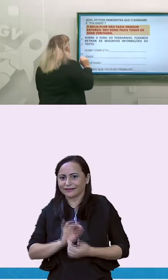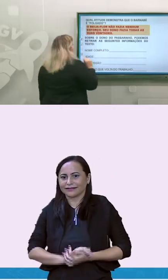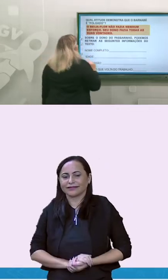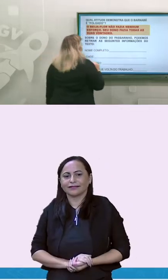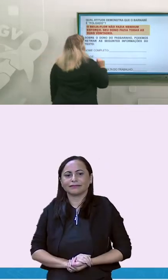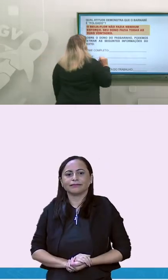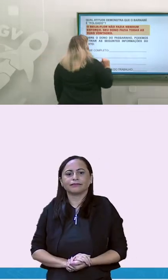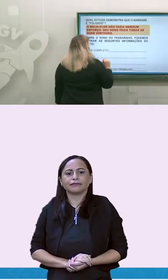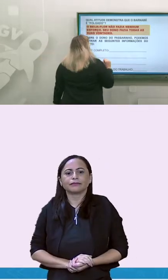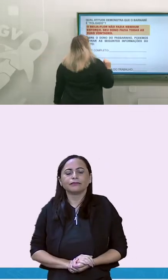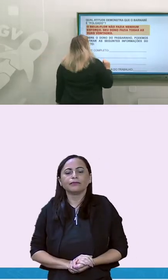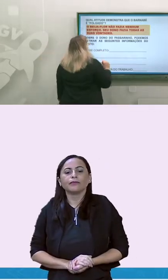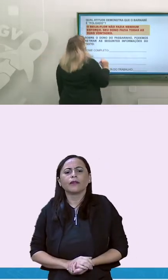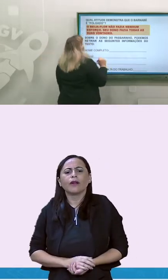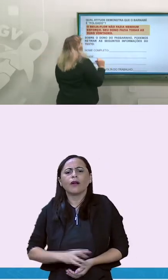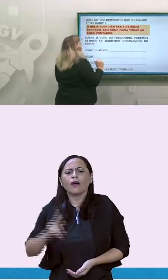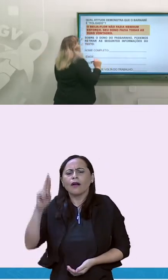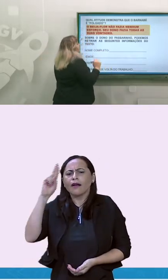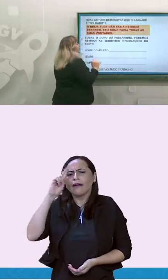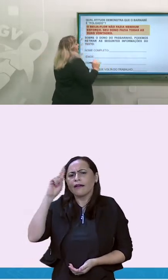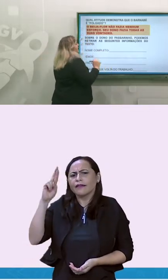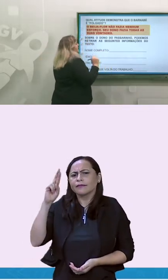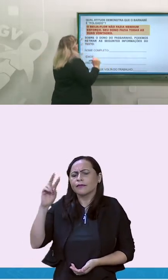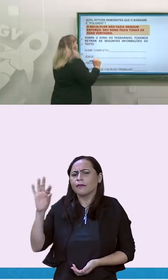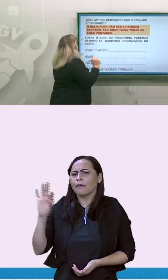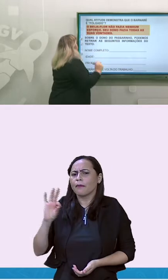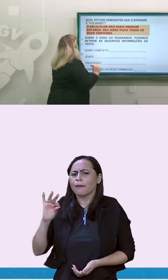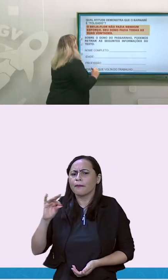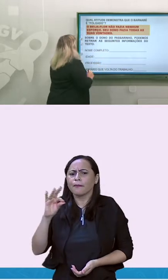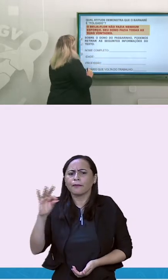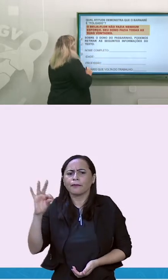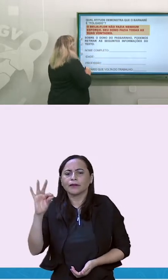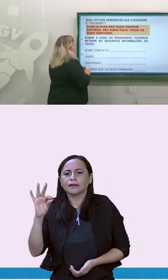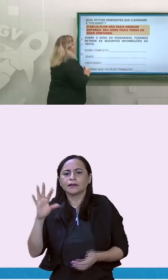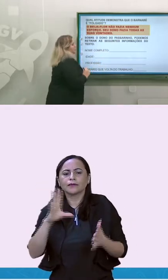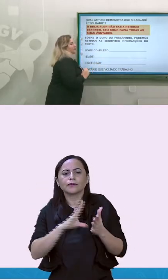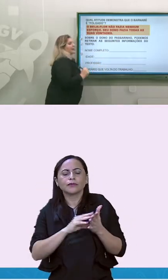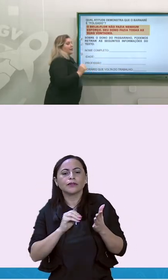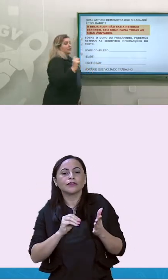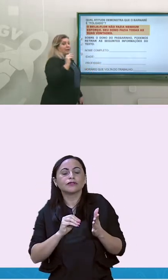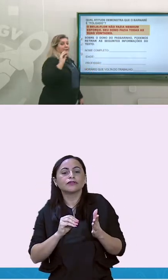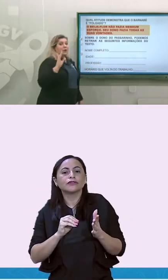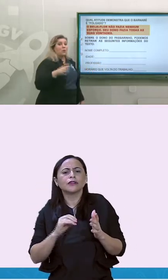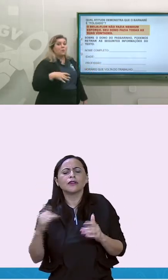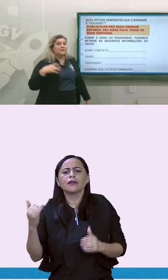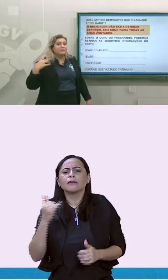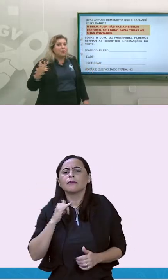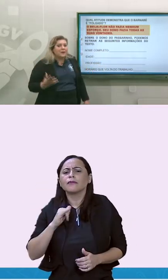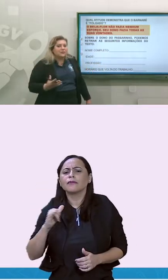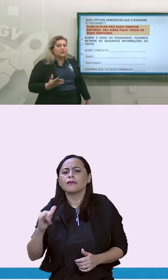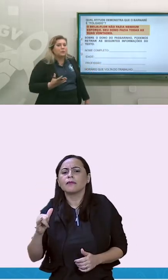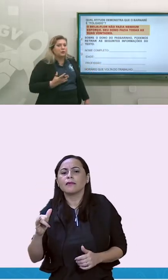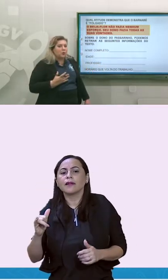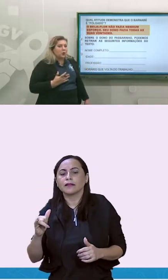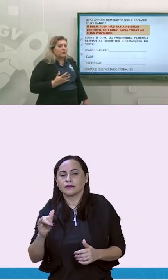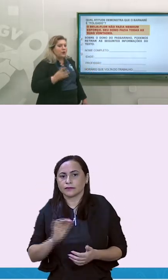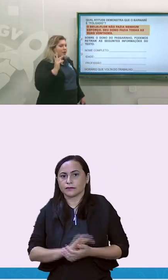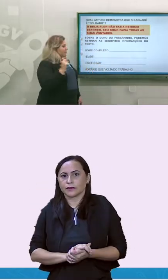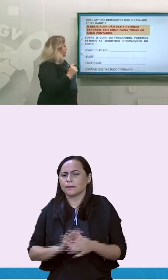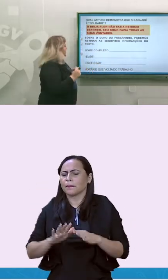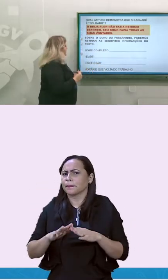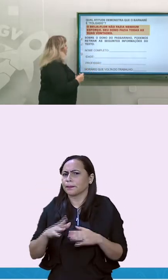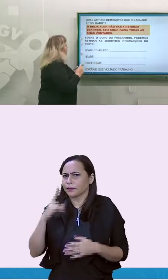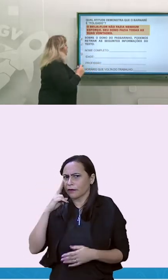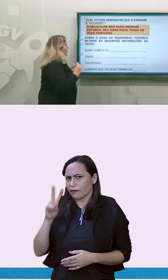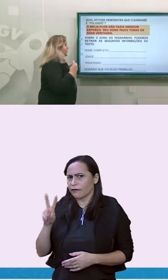Sobre o dono do passarinho, podemos retirar as seguintes informações do texto. Lá no texto tem algumas informações sobre o dono.